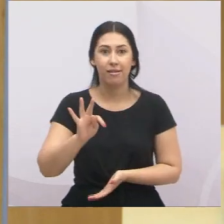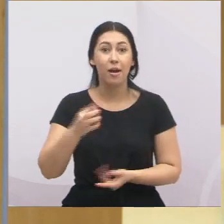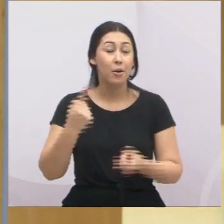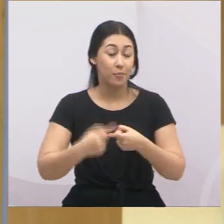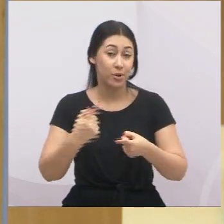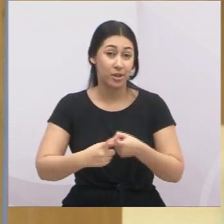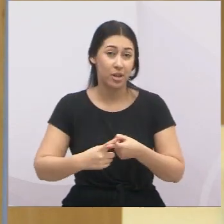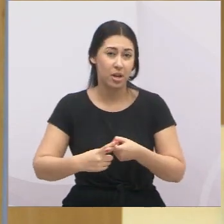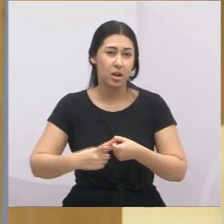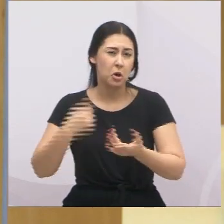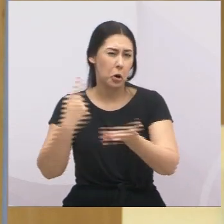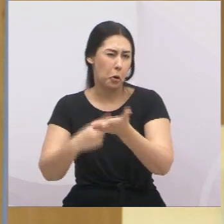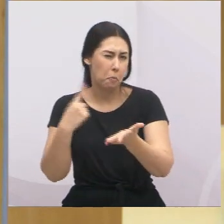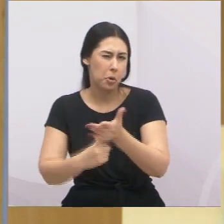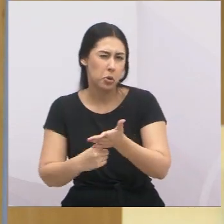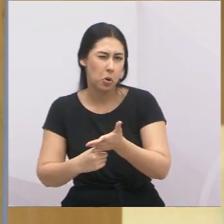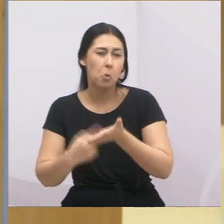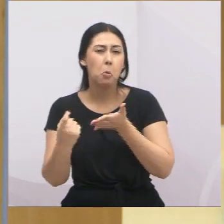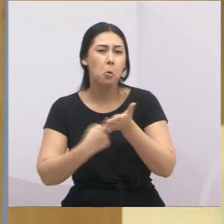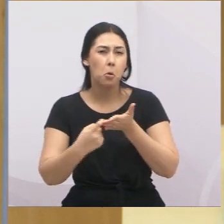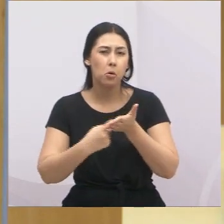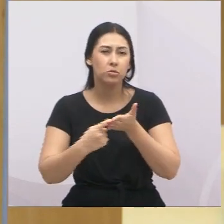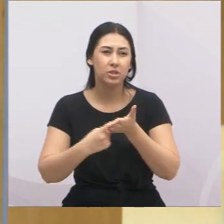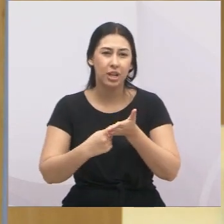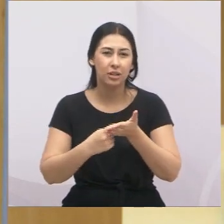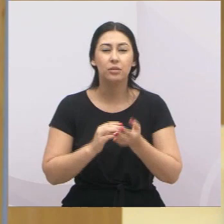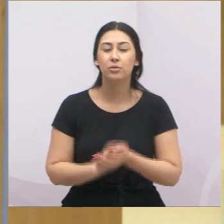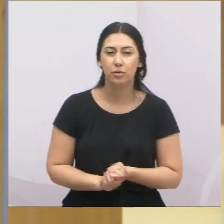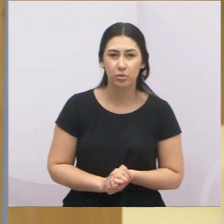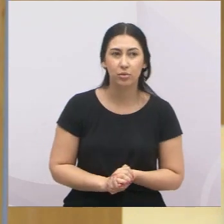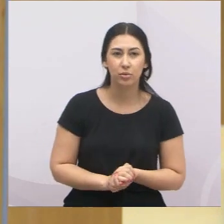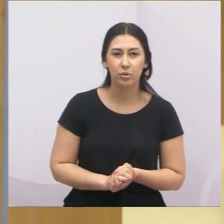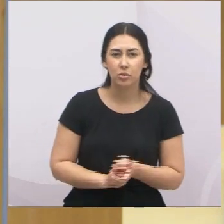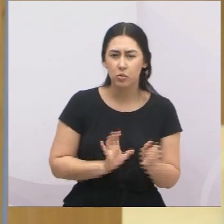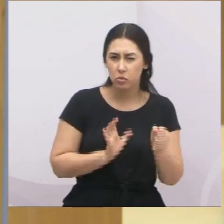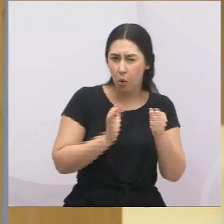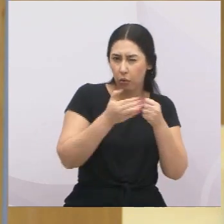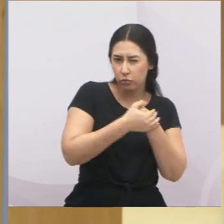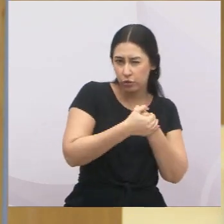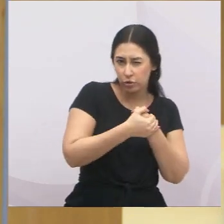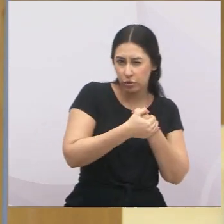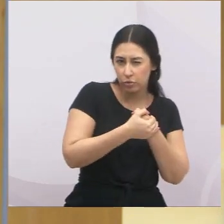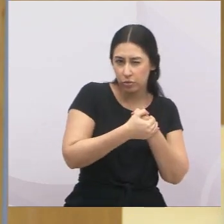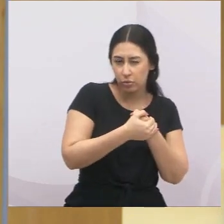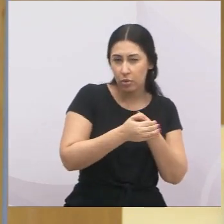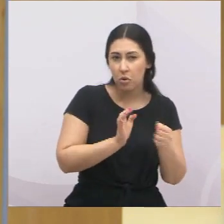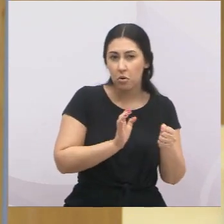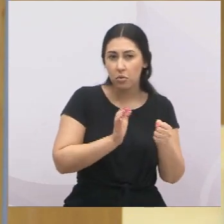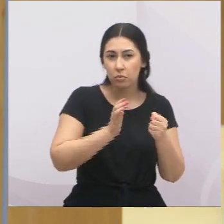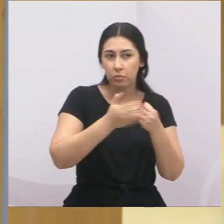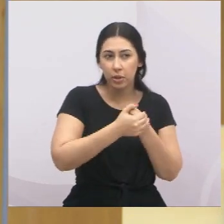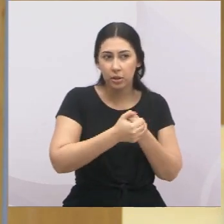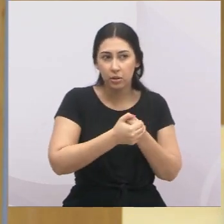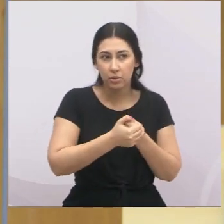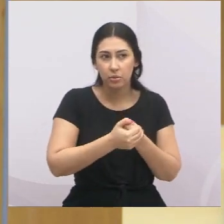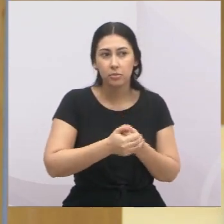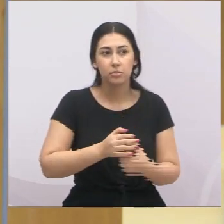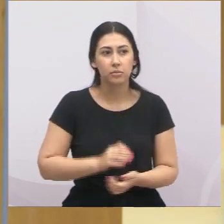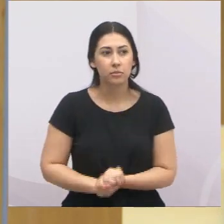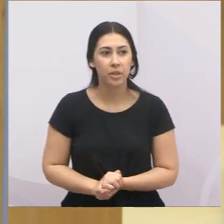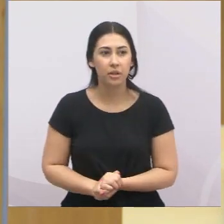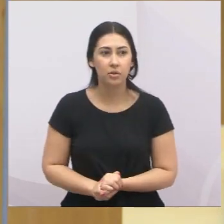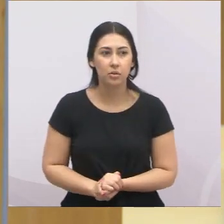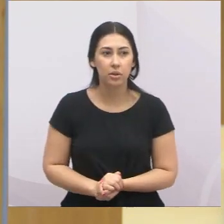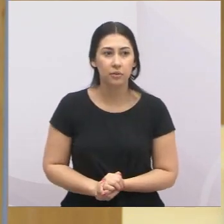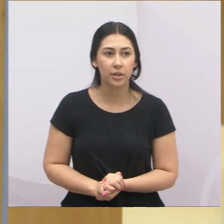um aditamento de contrato com a mesma na garagem na calada da noite depois que o ex-prefeito Hamilton Ribeiro Mota